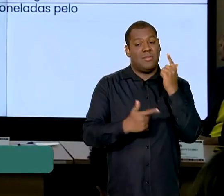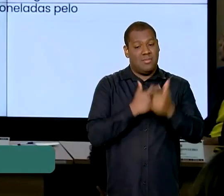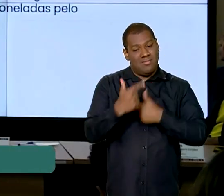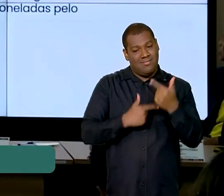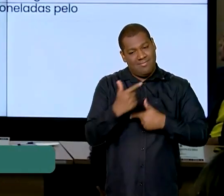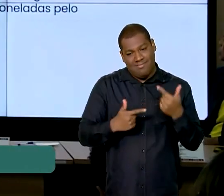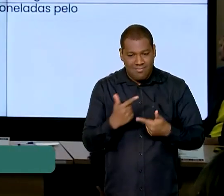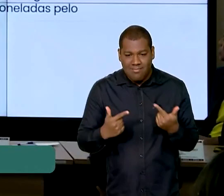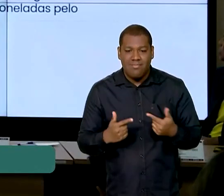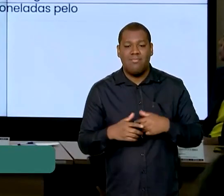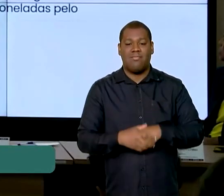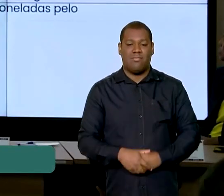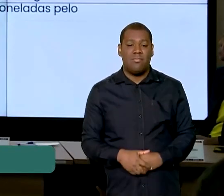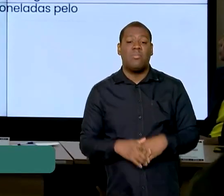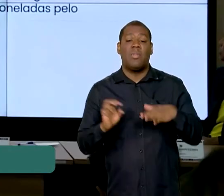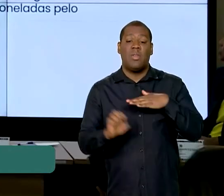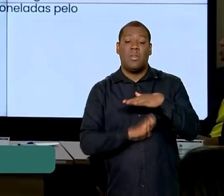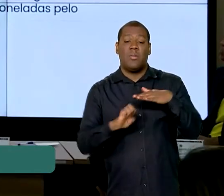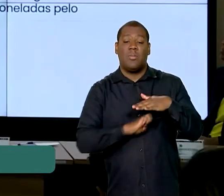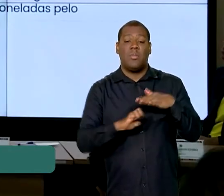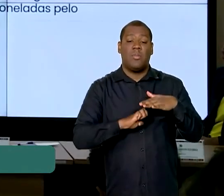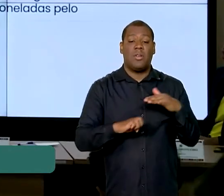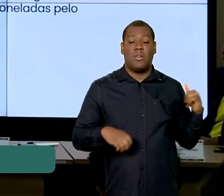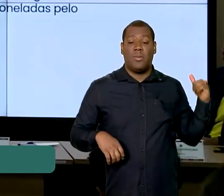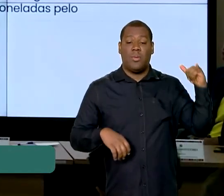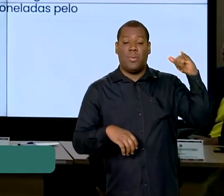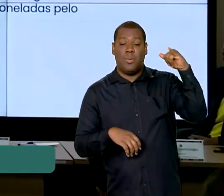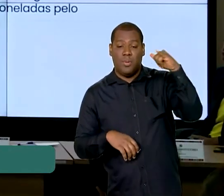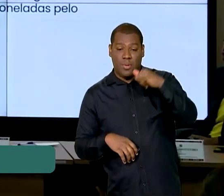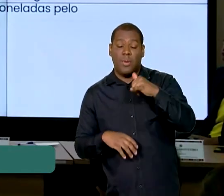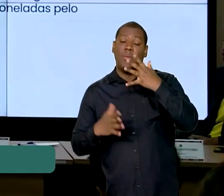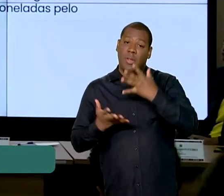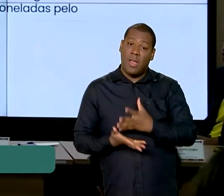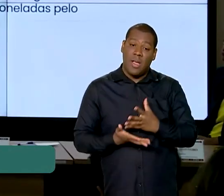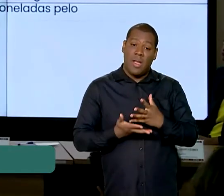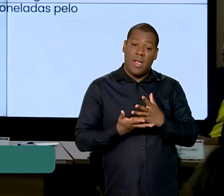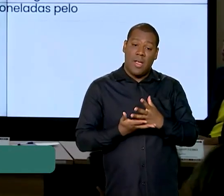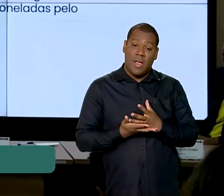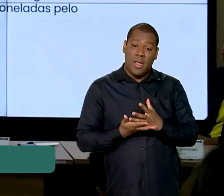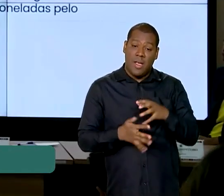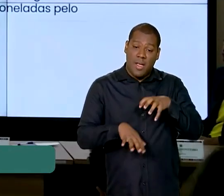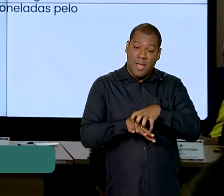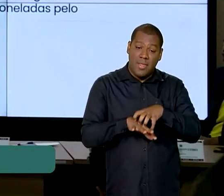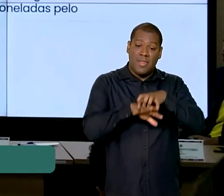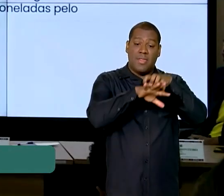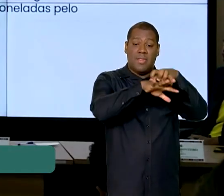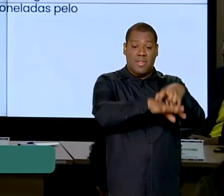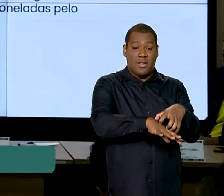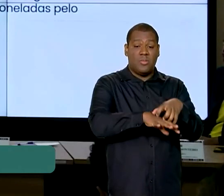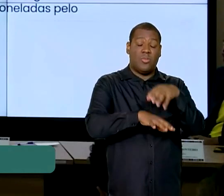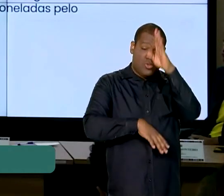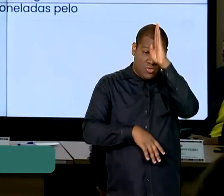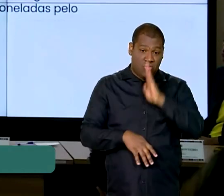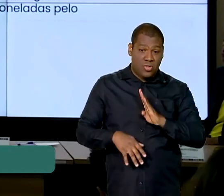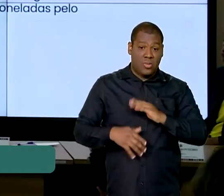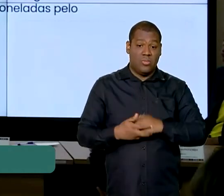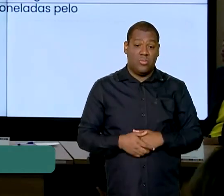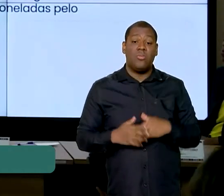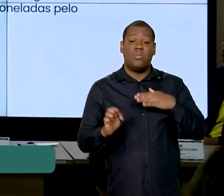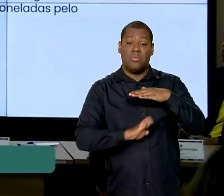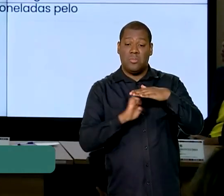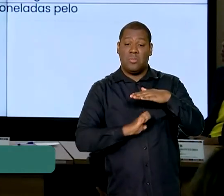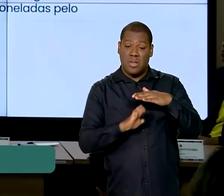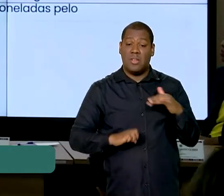disse, todo o transporte de cargas gratuito. É uma excelente contribuição que as companhias